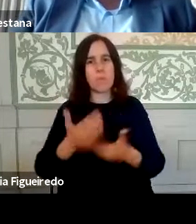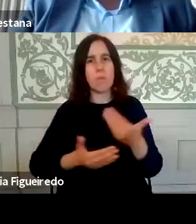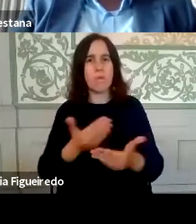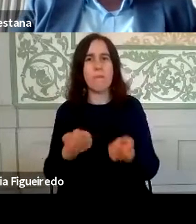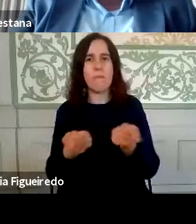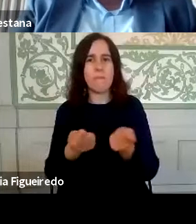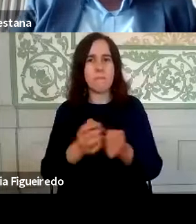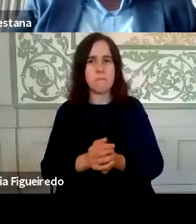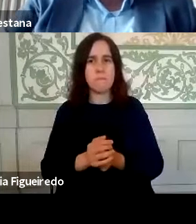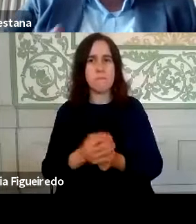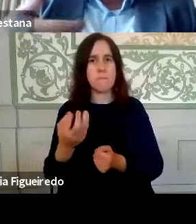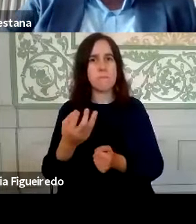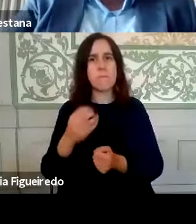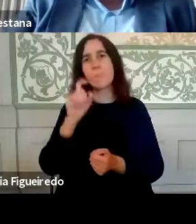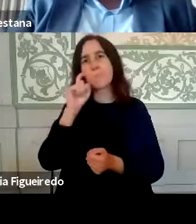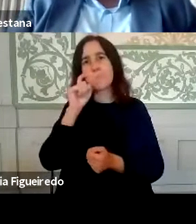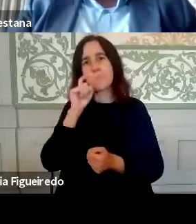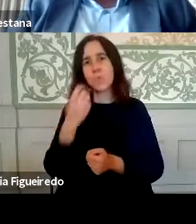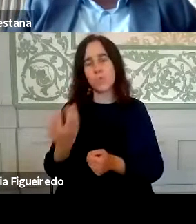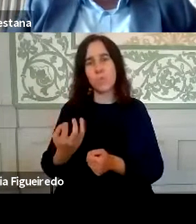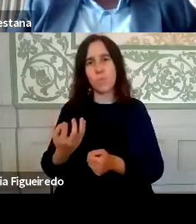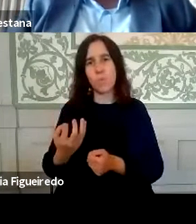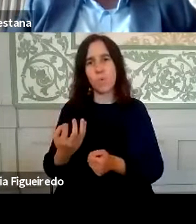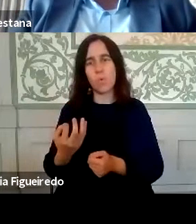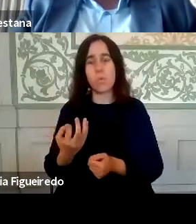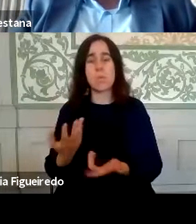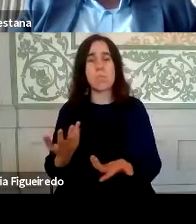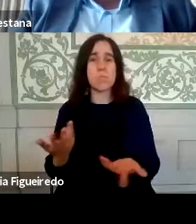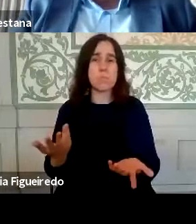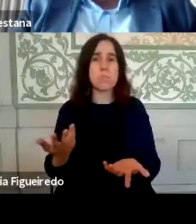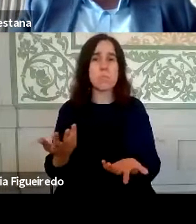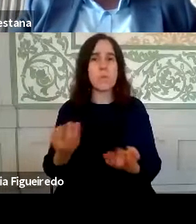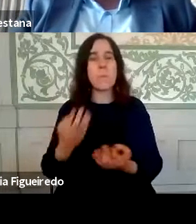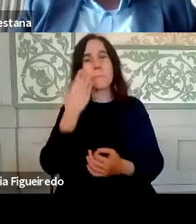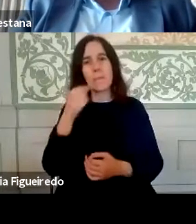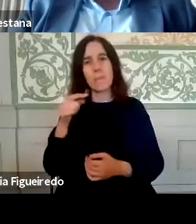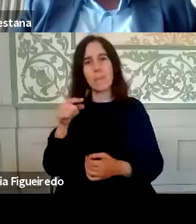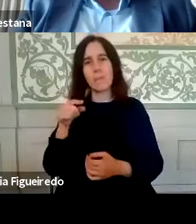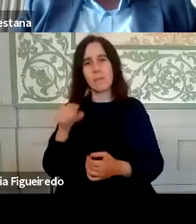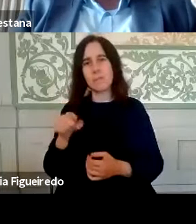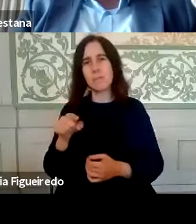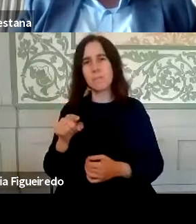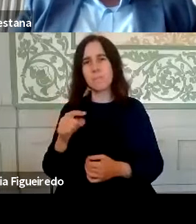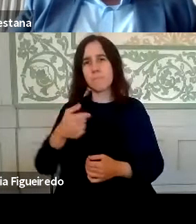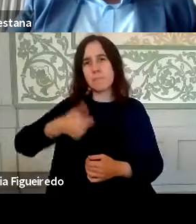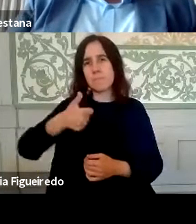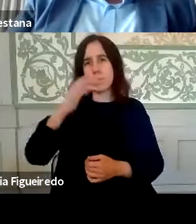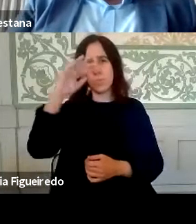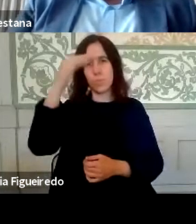concluídos de forma segura e de forma pronta. Eu acho que esse é um dos pontos principais.